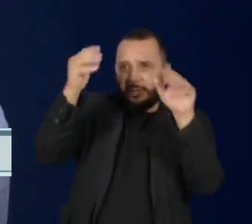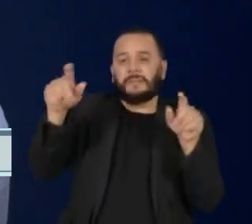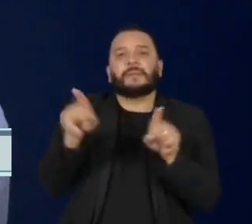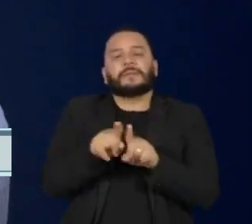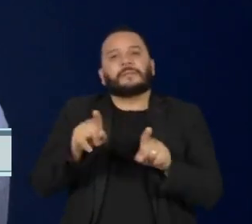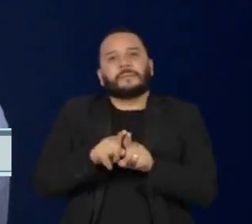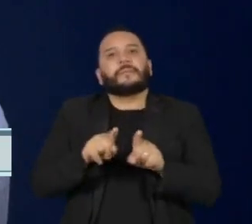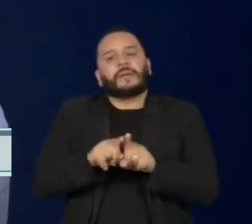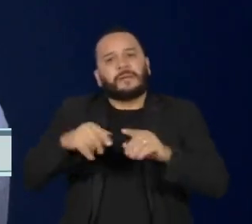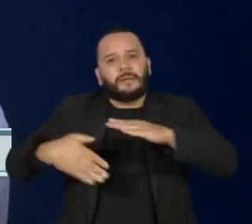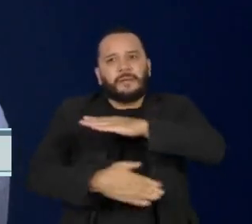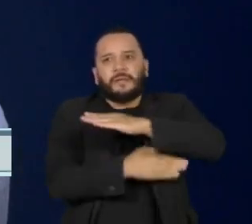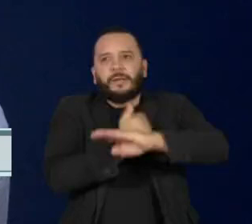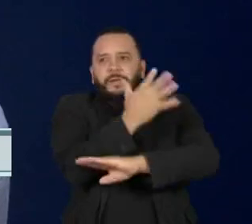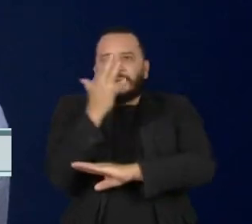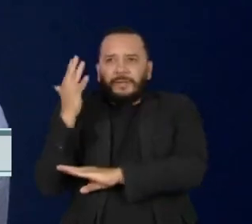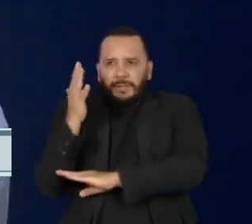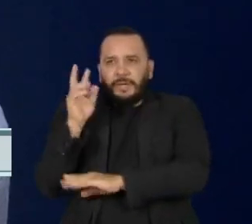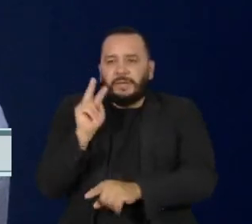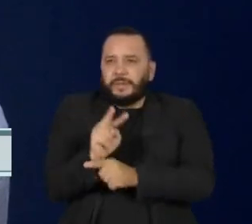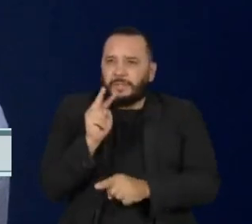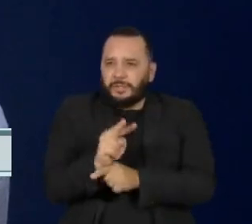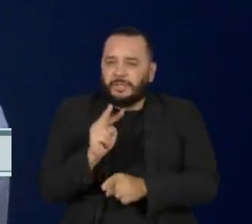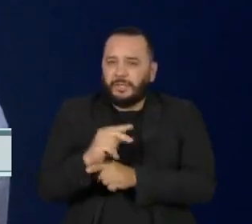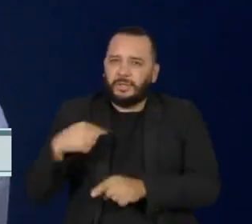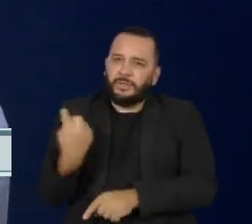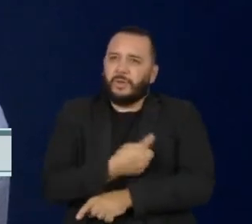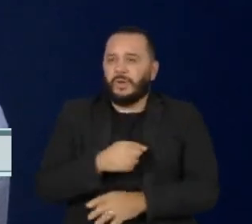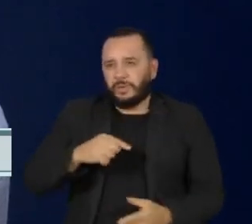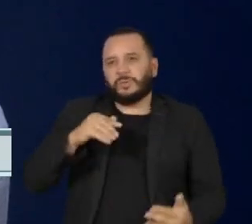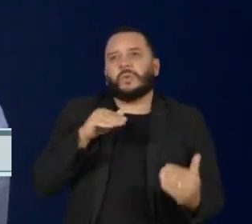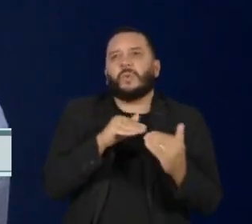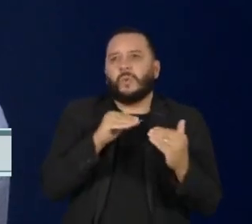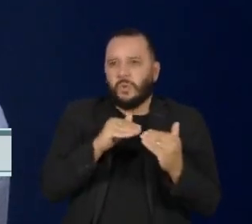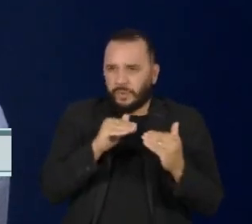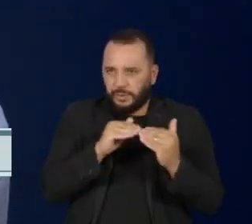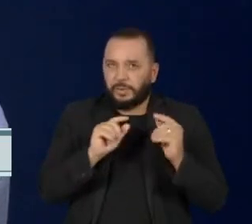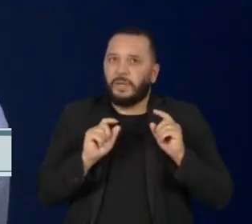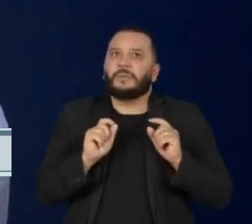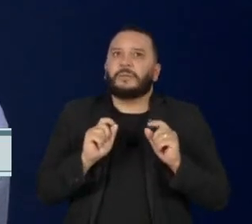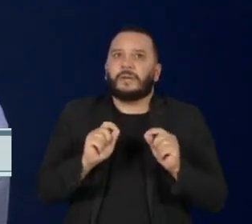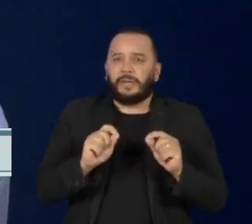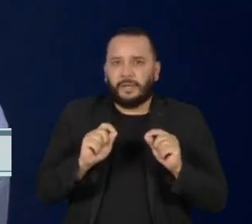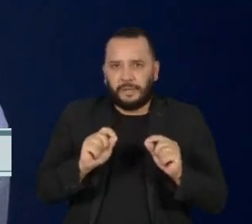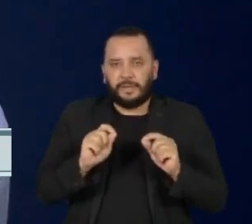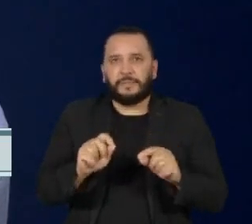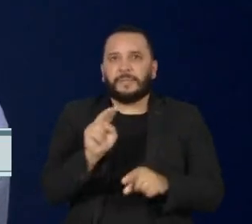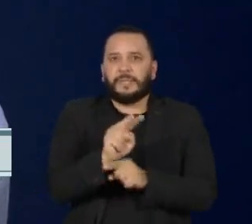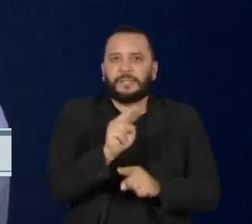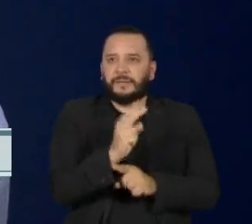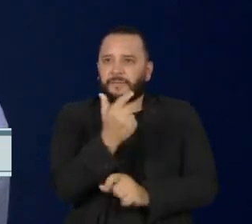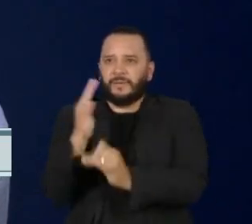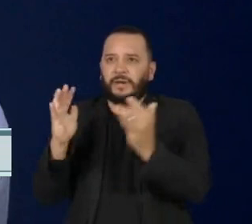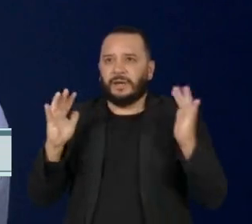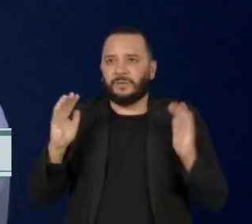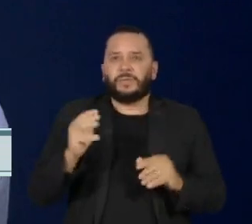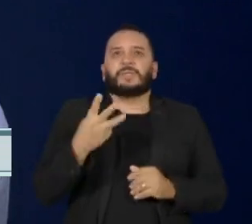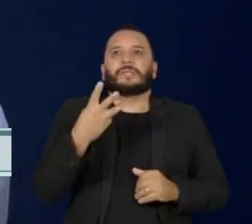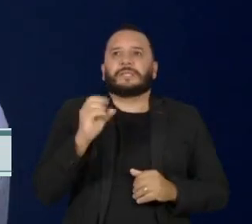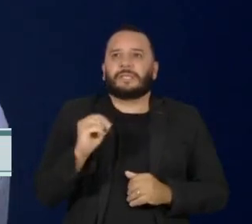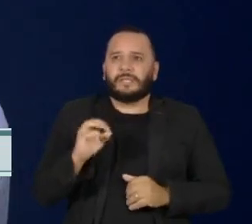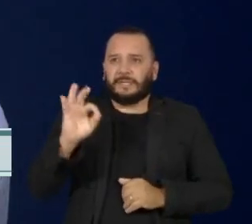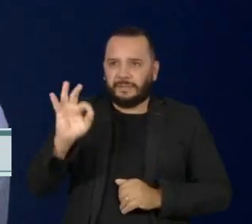biodiversidade. Nós concordamos que deve ser, enfim, preservado algo em torno de 30%